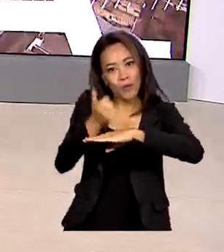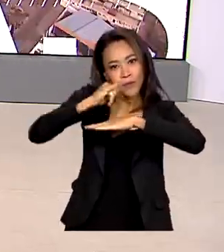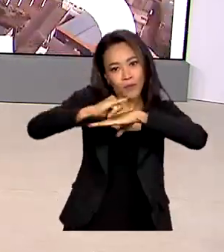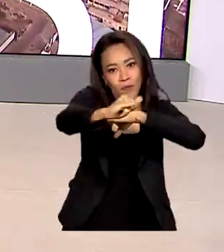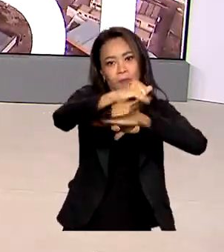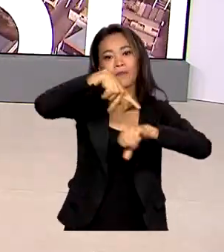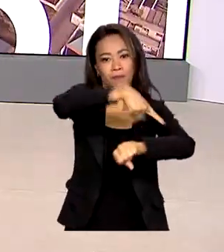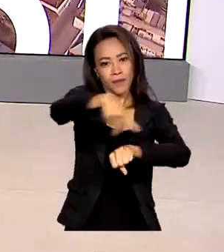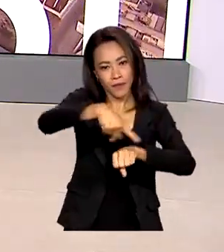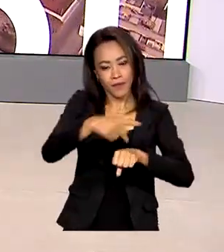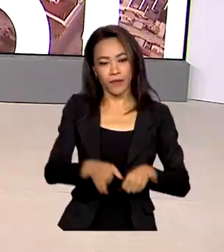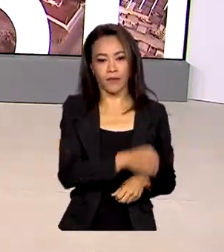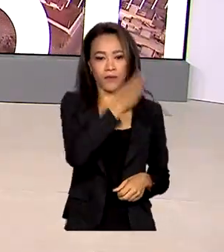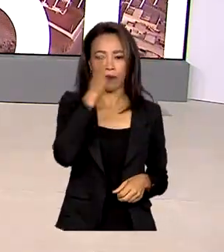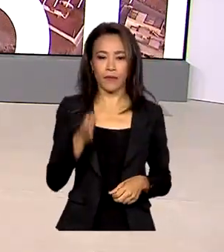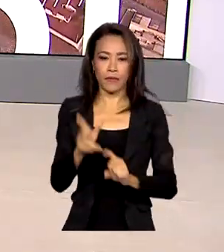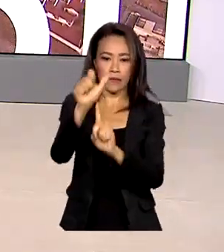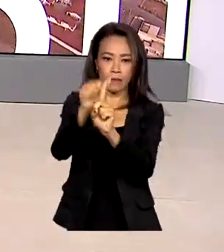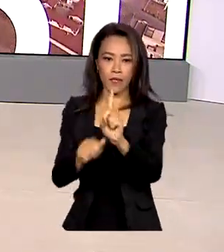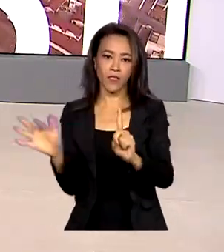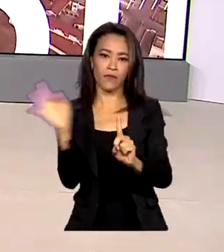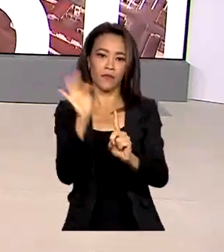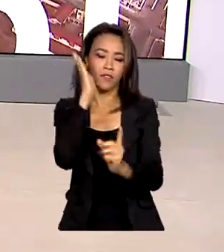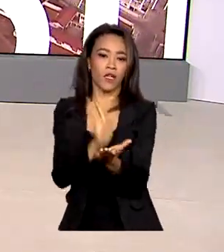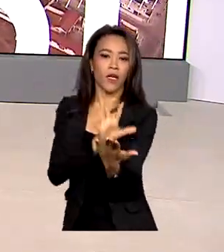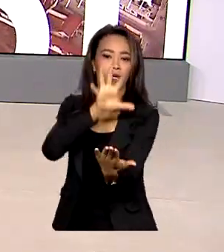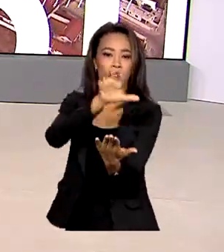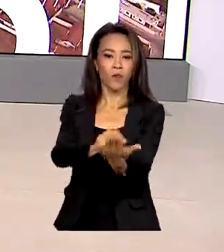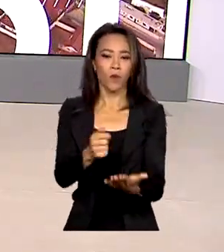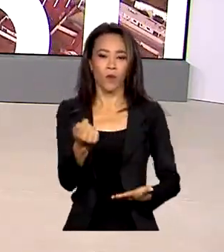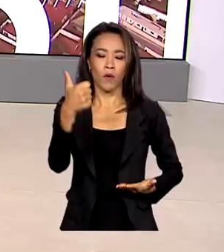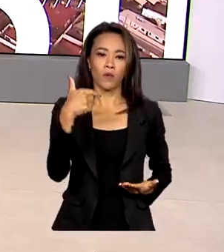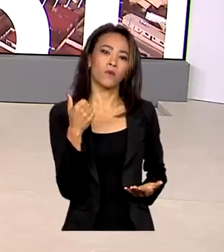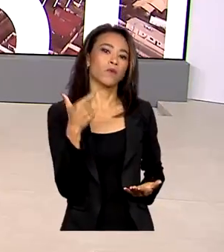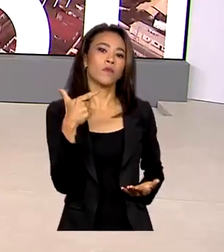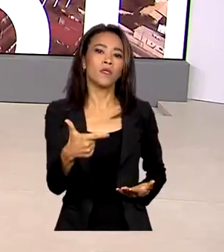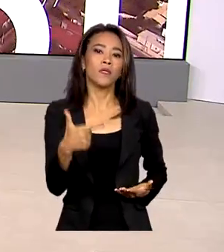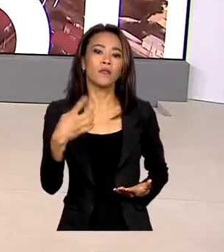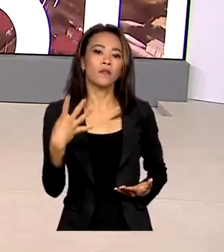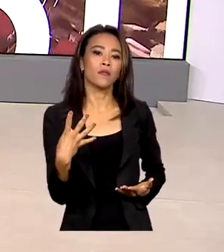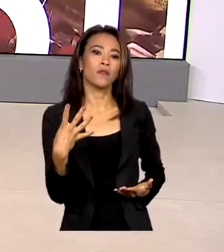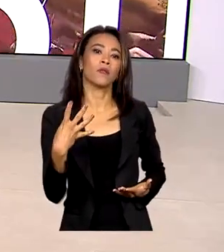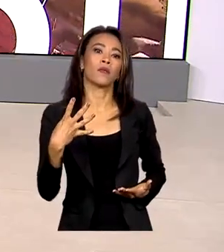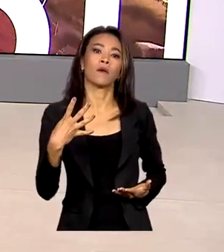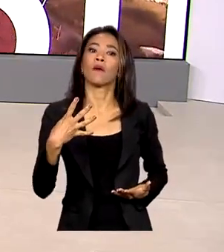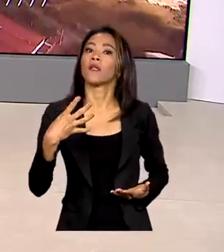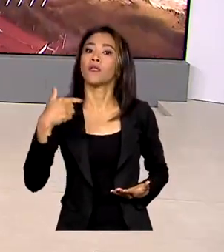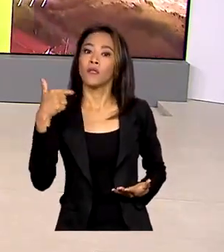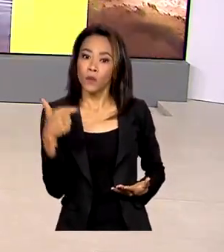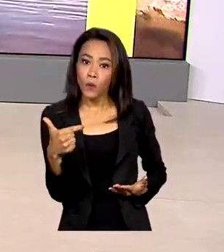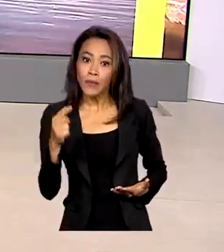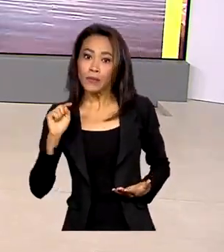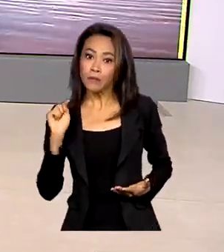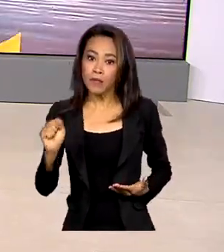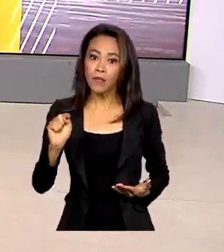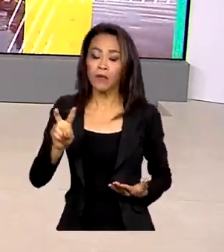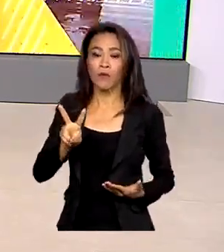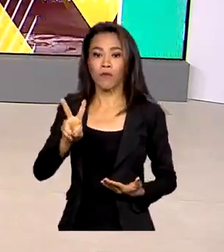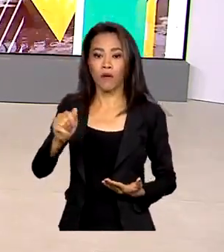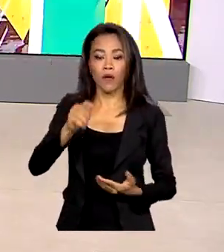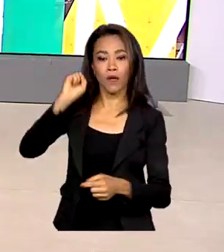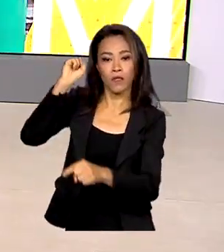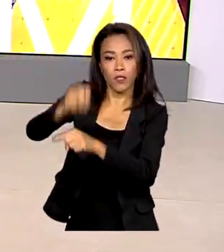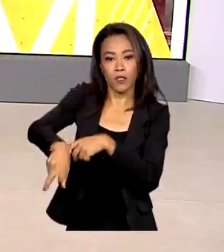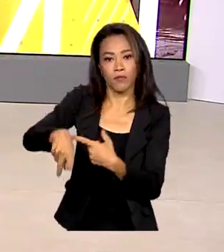Fevereiro registrou o saldo positivo de quase 242 mil vagas com carteira assinada no mercado de trabalho.